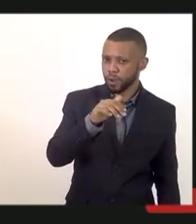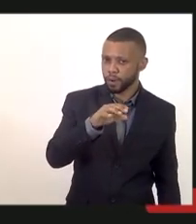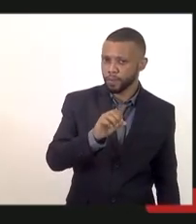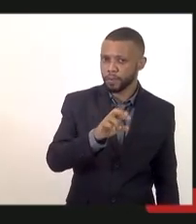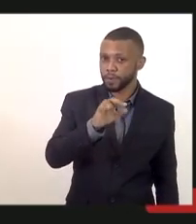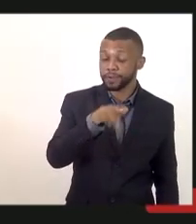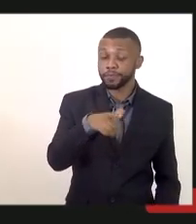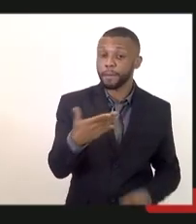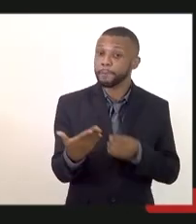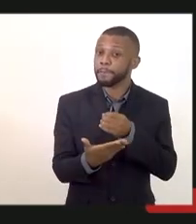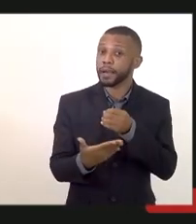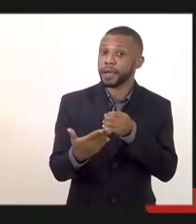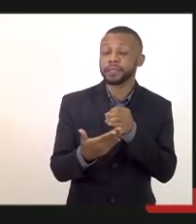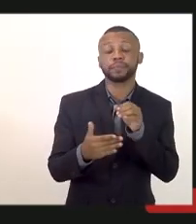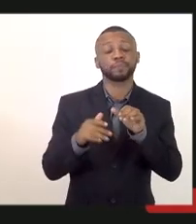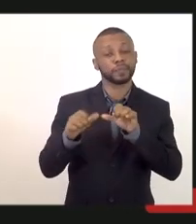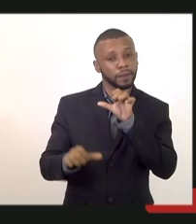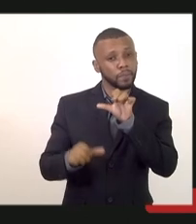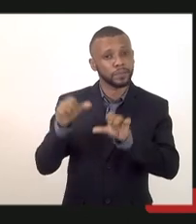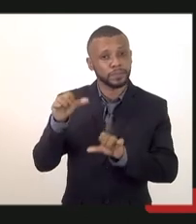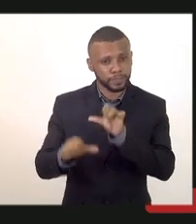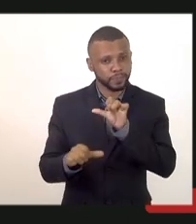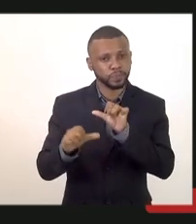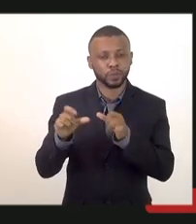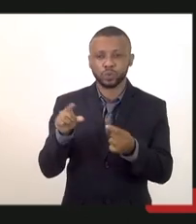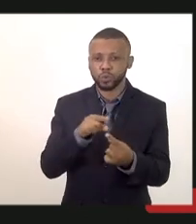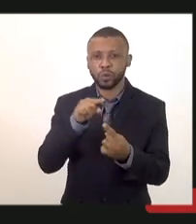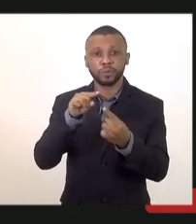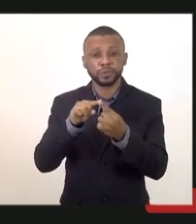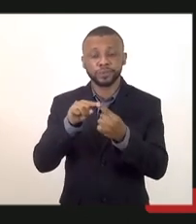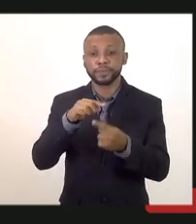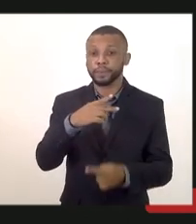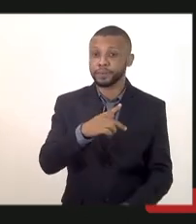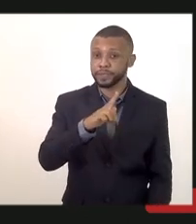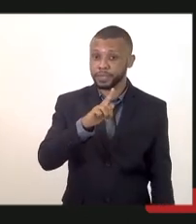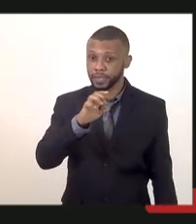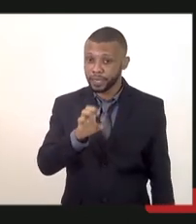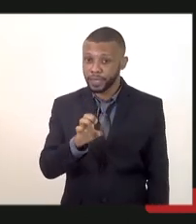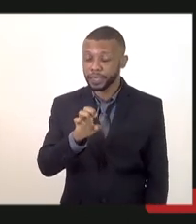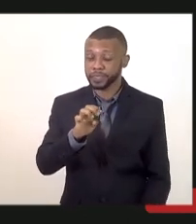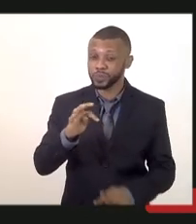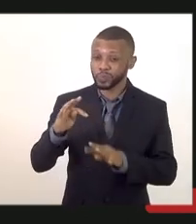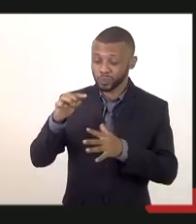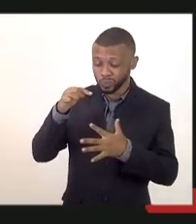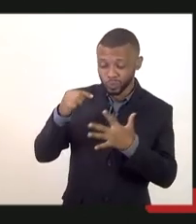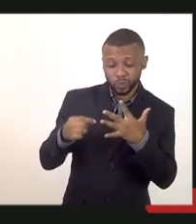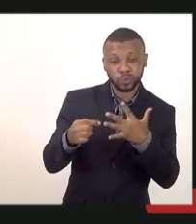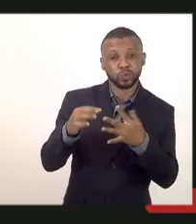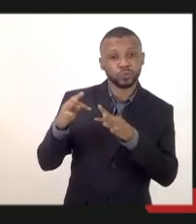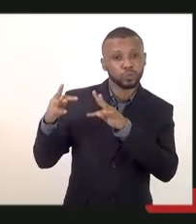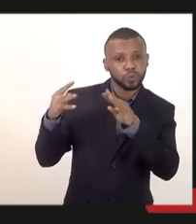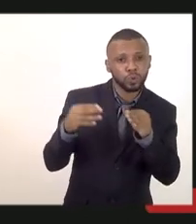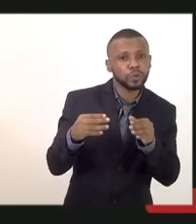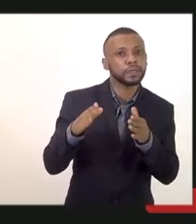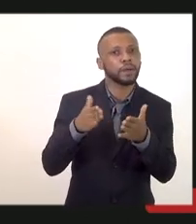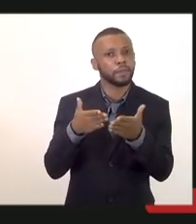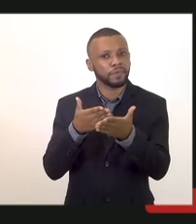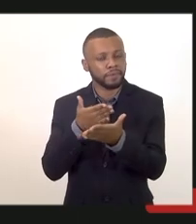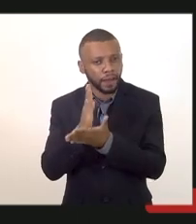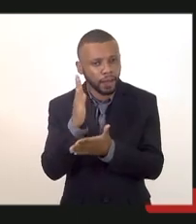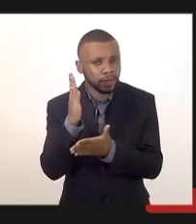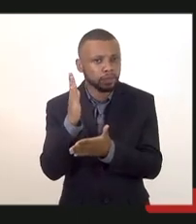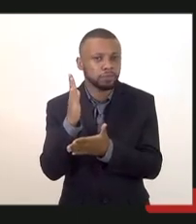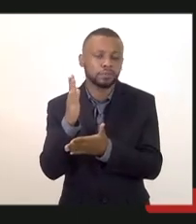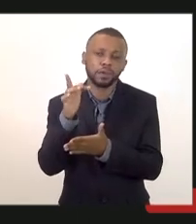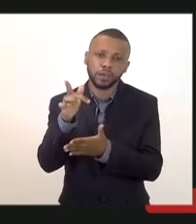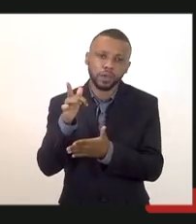mas como para a própria mudança do entendimento da procuradoria que todos esses aprovados que seriam excedentes eles se